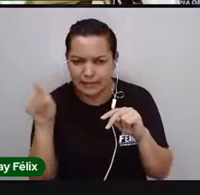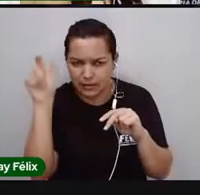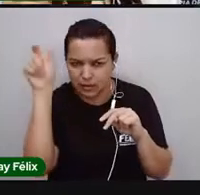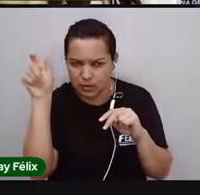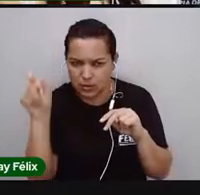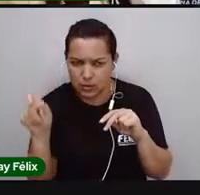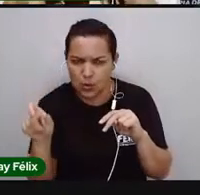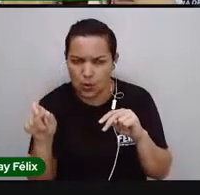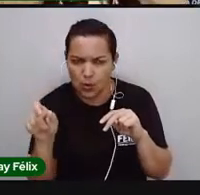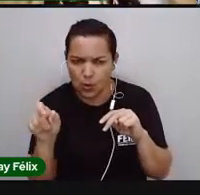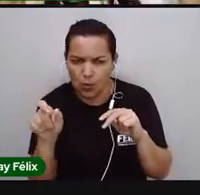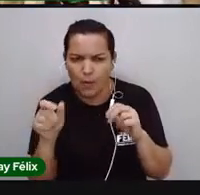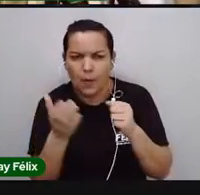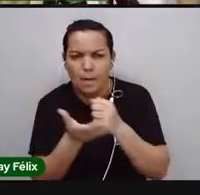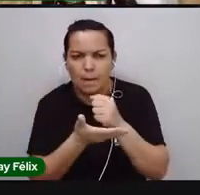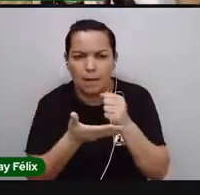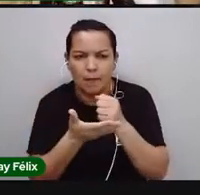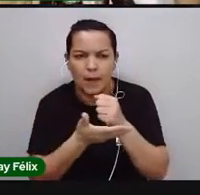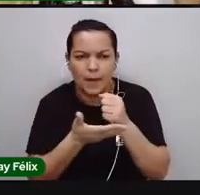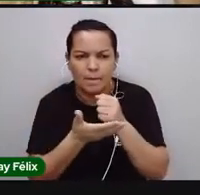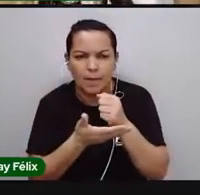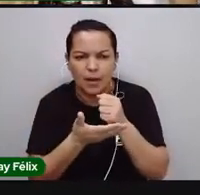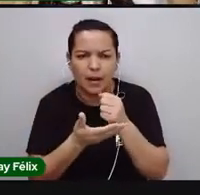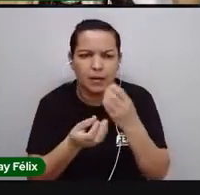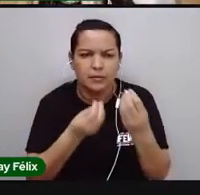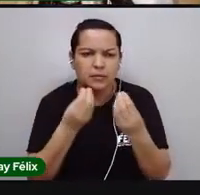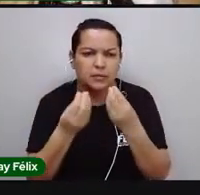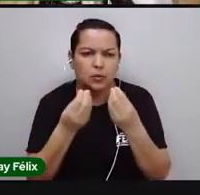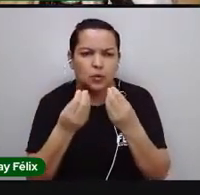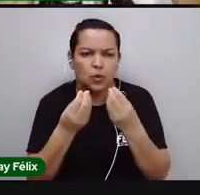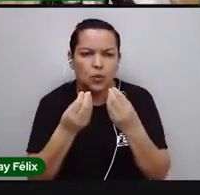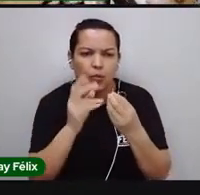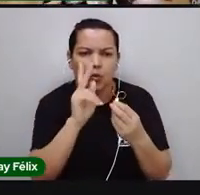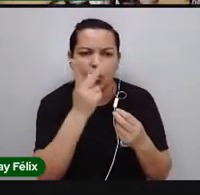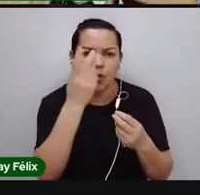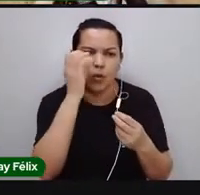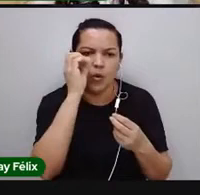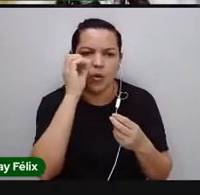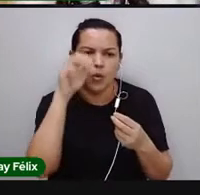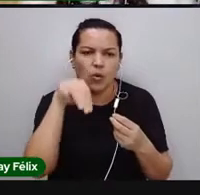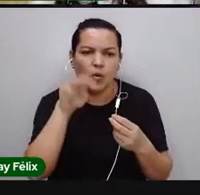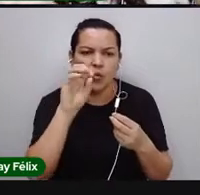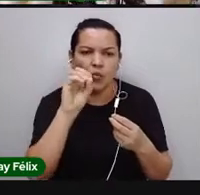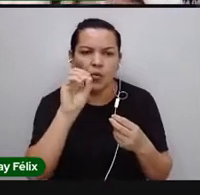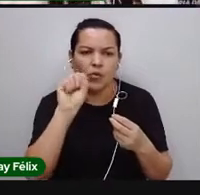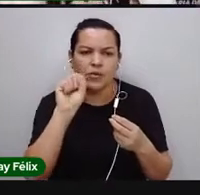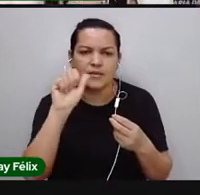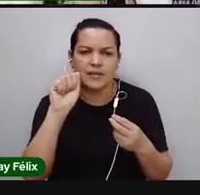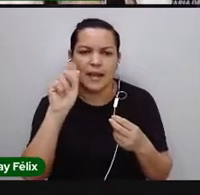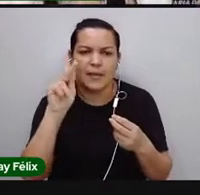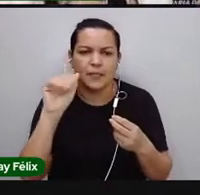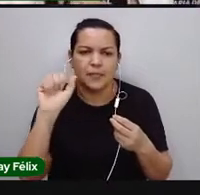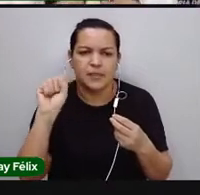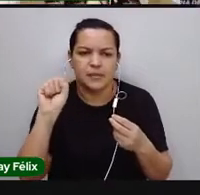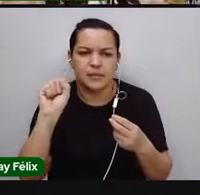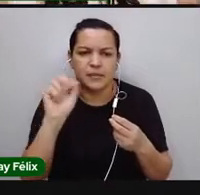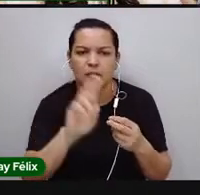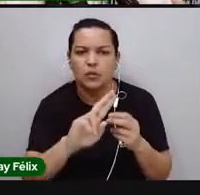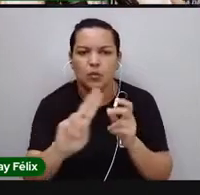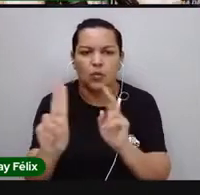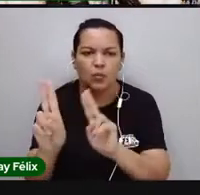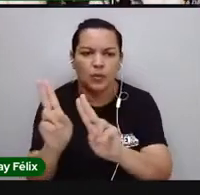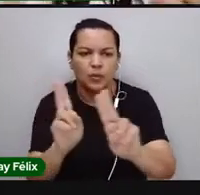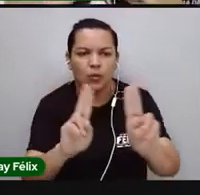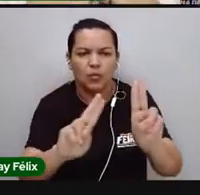estrutura de como a gente, lembra que eu falei do nome Homo sapiens? Como a gente dá nome para as